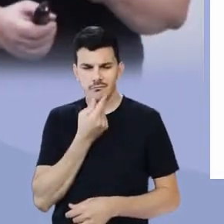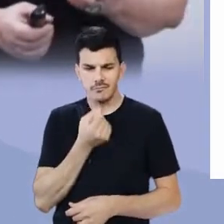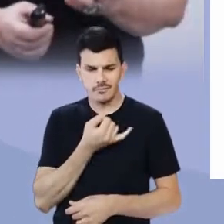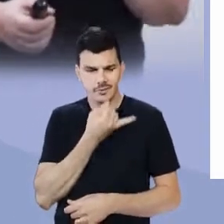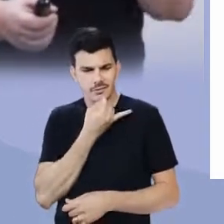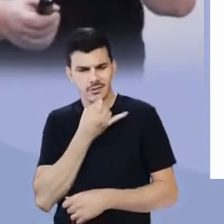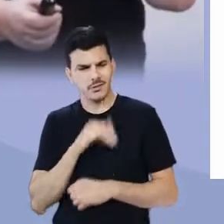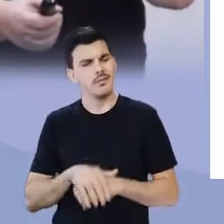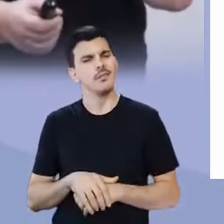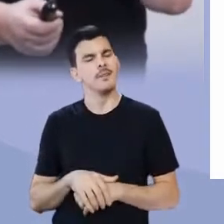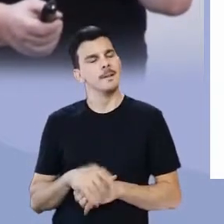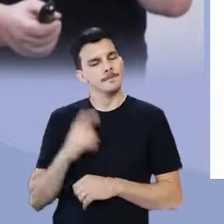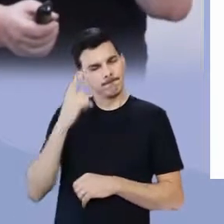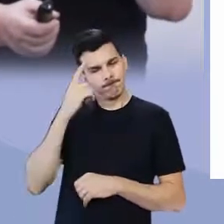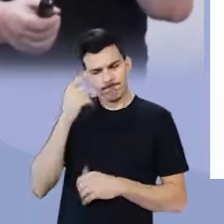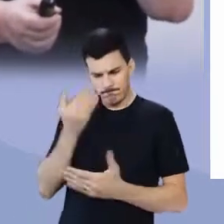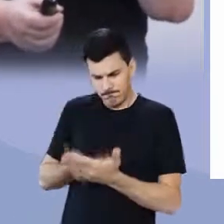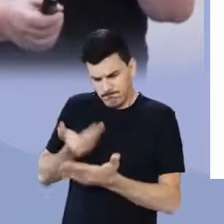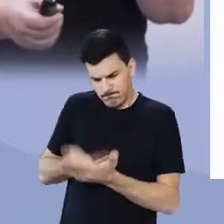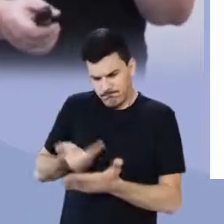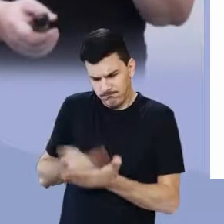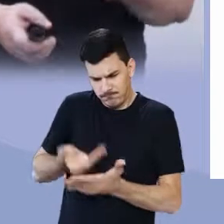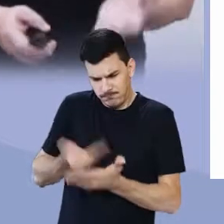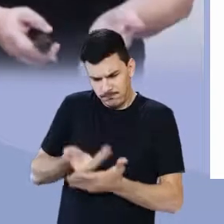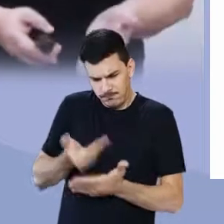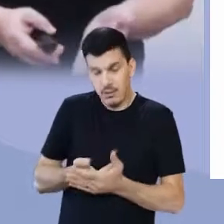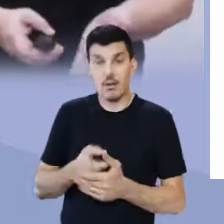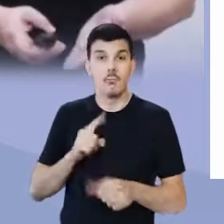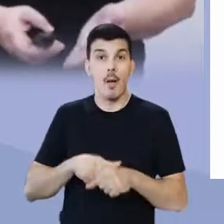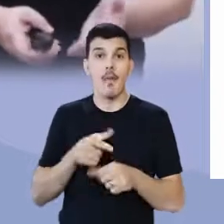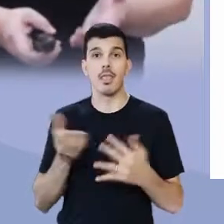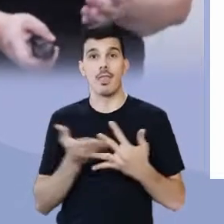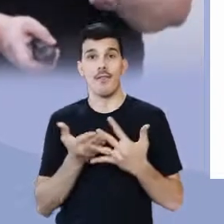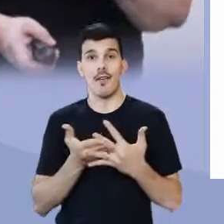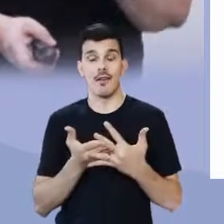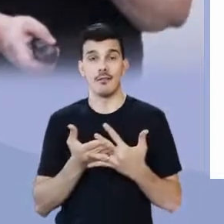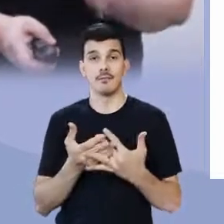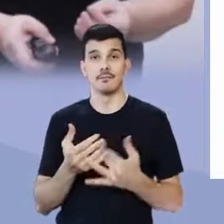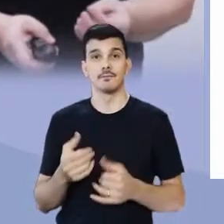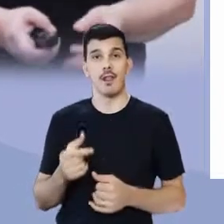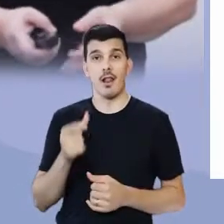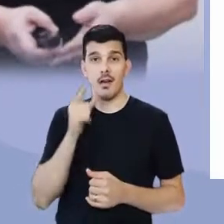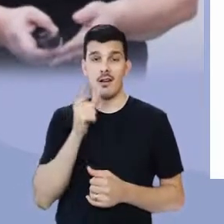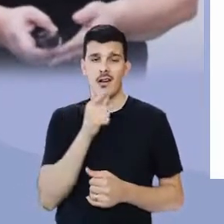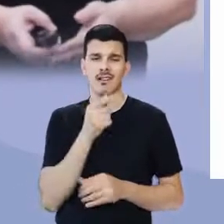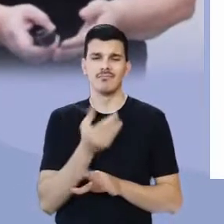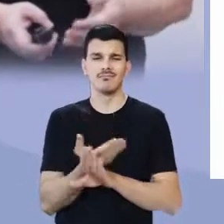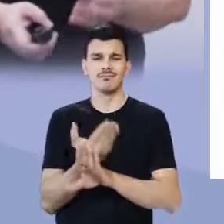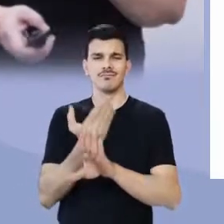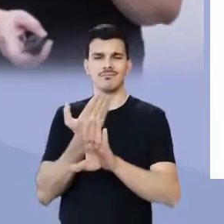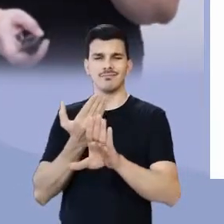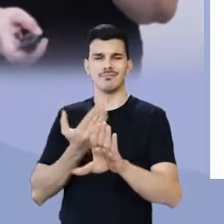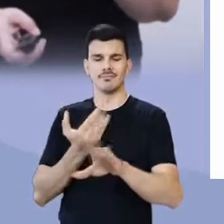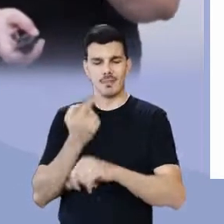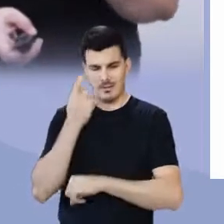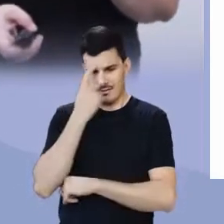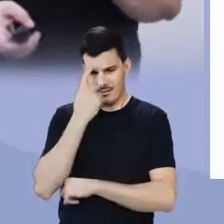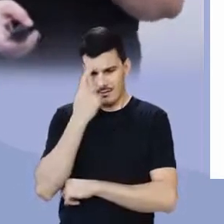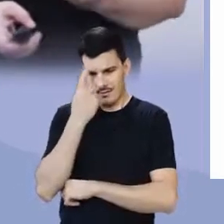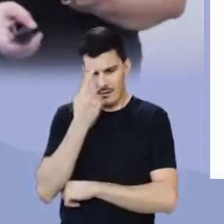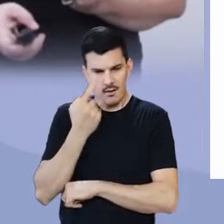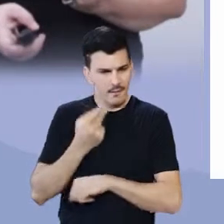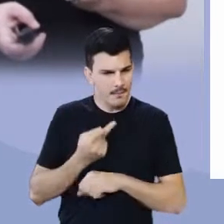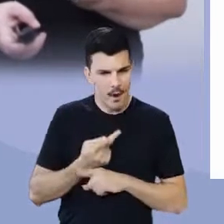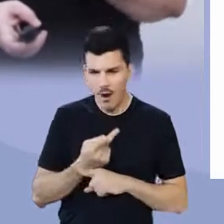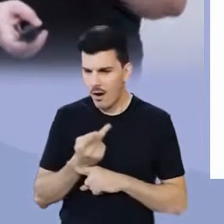procurava estudar muito. Na hora do recreio, ficava afastado dos colegas, como se estivesse